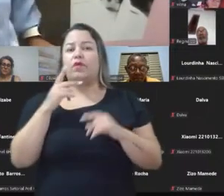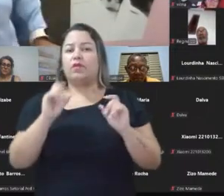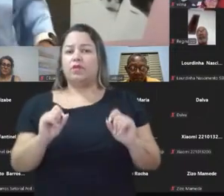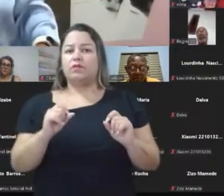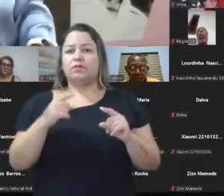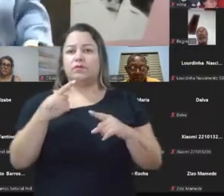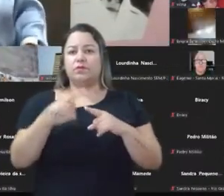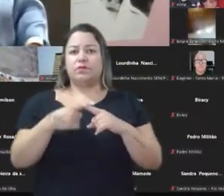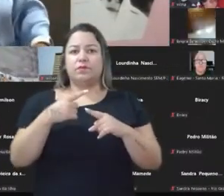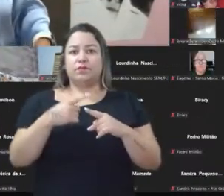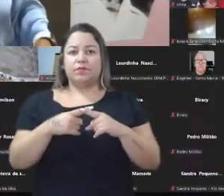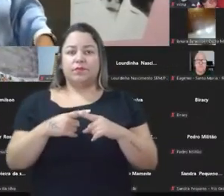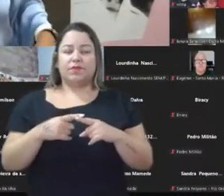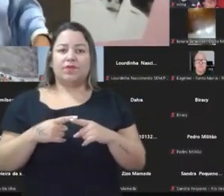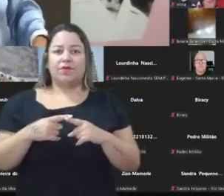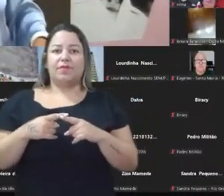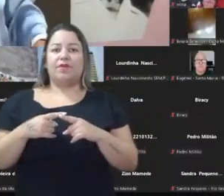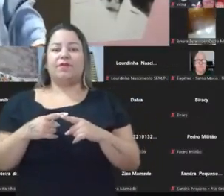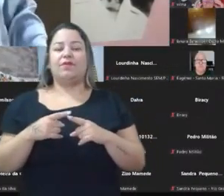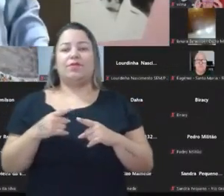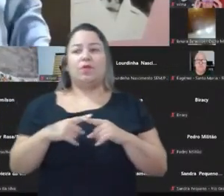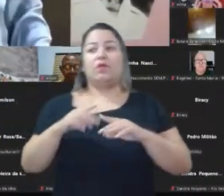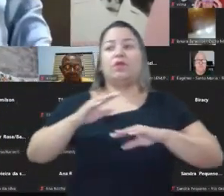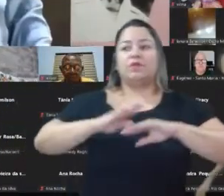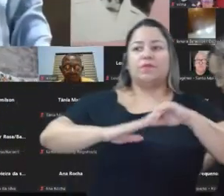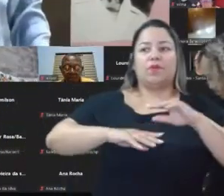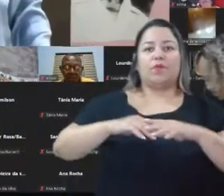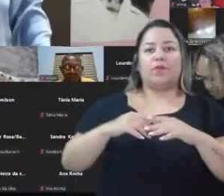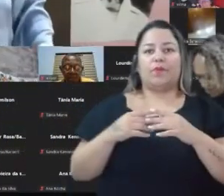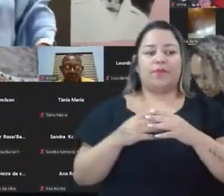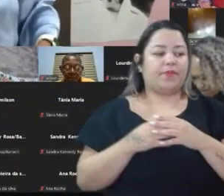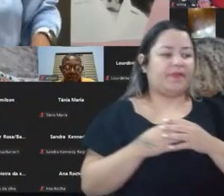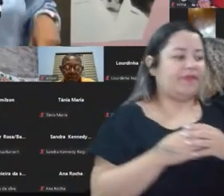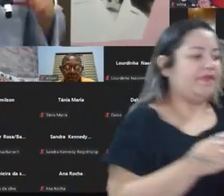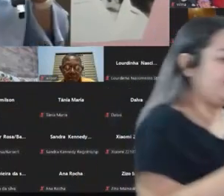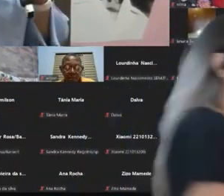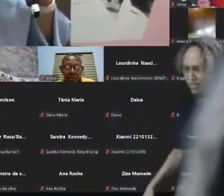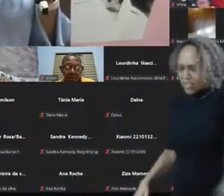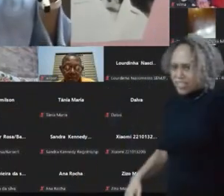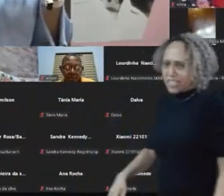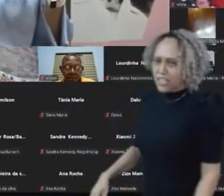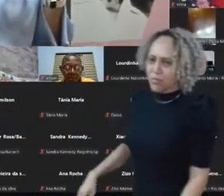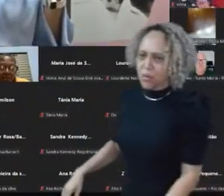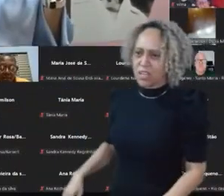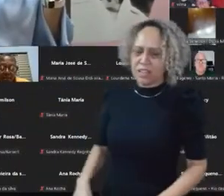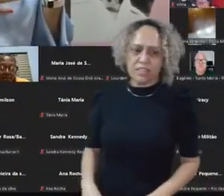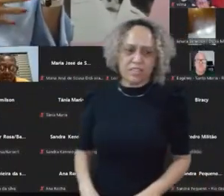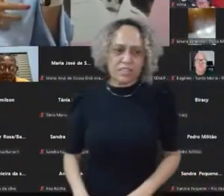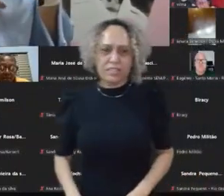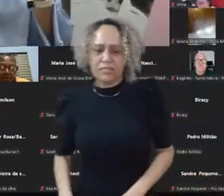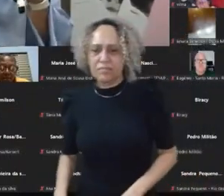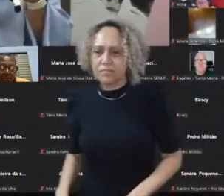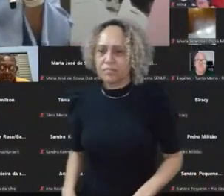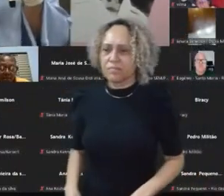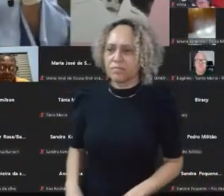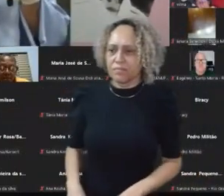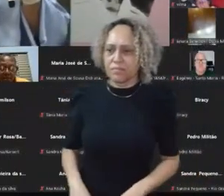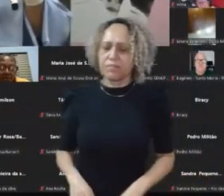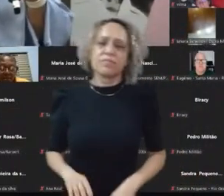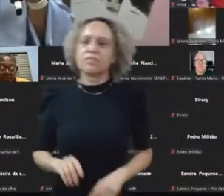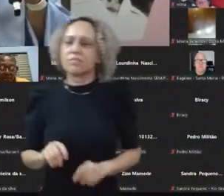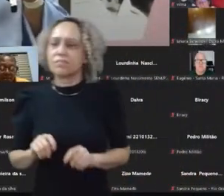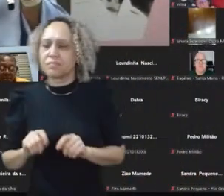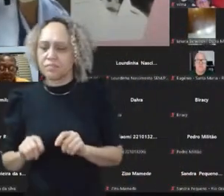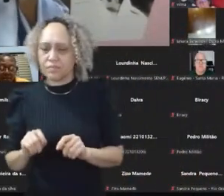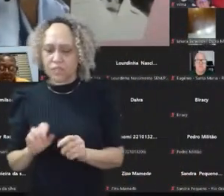porque isso tem impacto na forma como a gente faz política. a gente, vejam, os nossos exemplos são todas as redes ultra